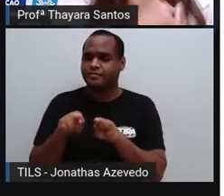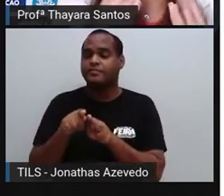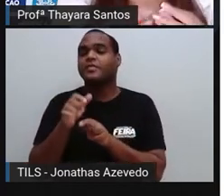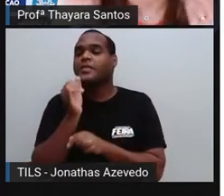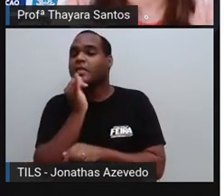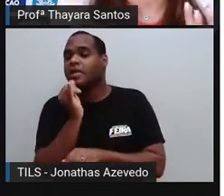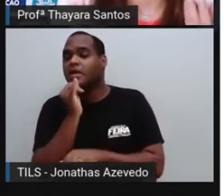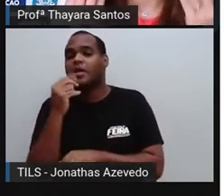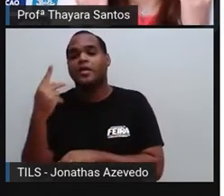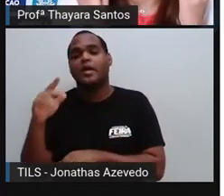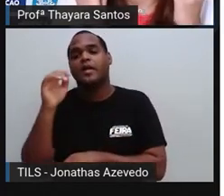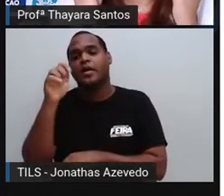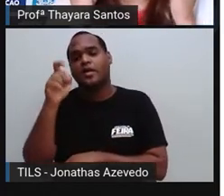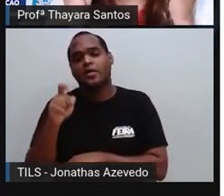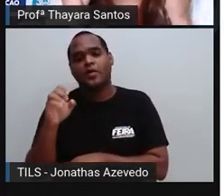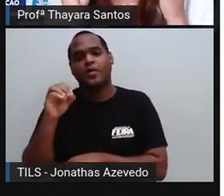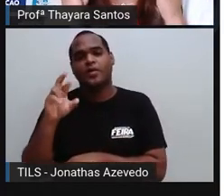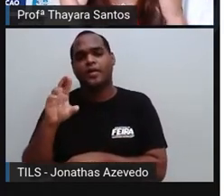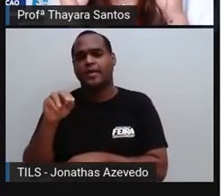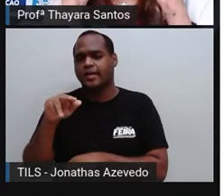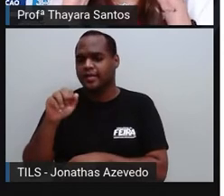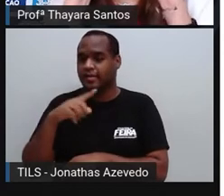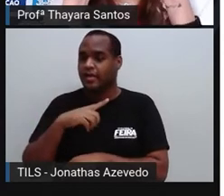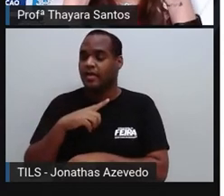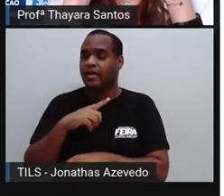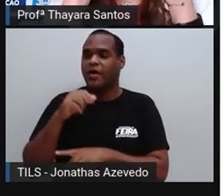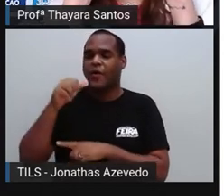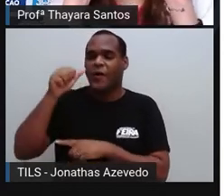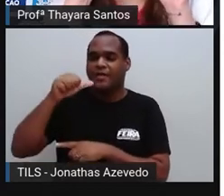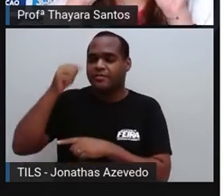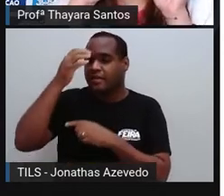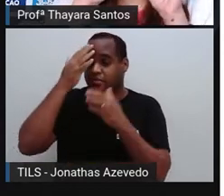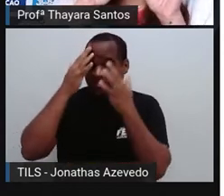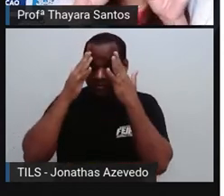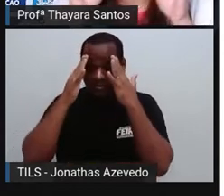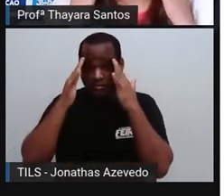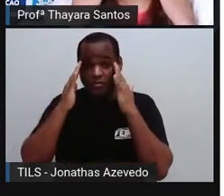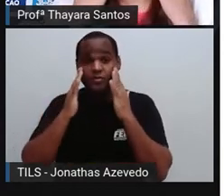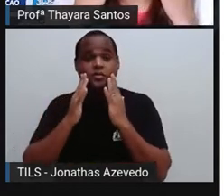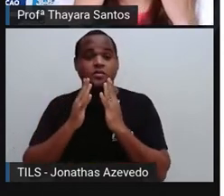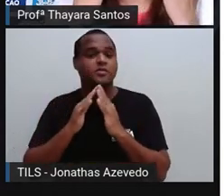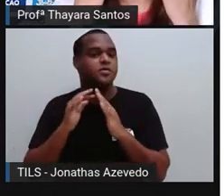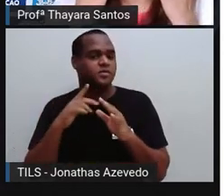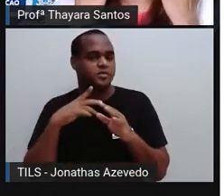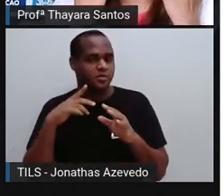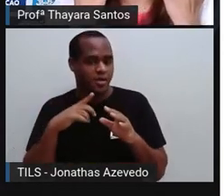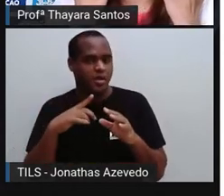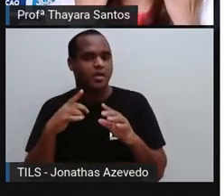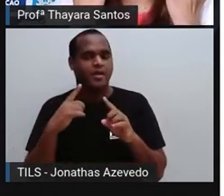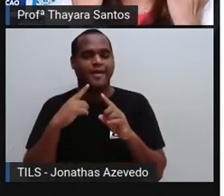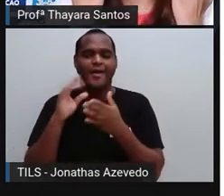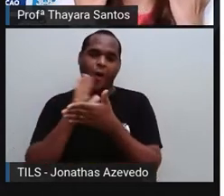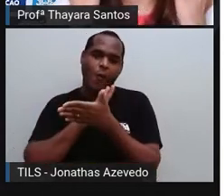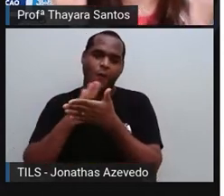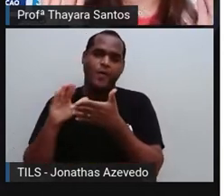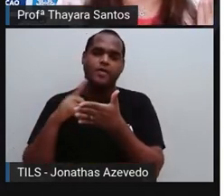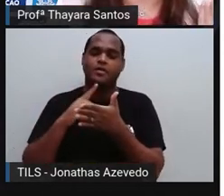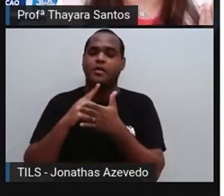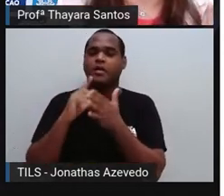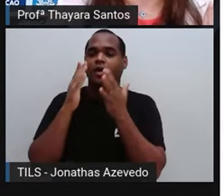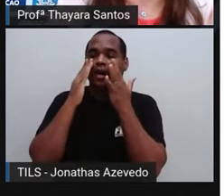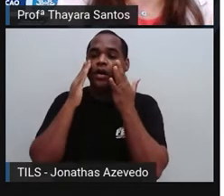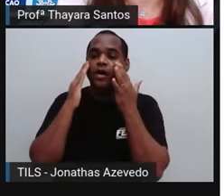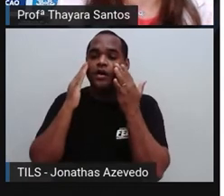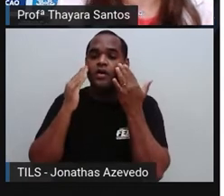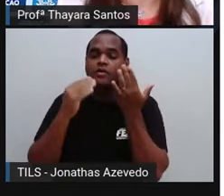glândulas exócrinas. Elas produzem esse óleo que é liberado por esse duto aqui. Muitas vezes, quando a gente está passando a mão, a gente